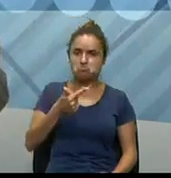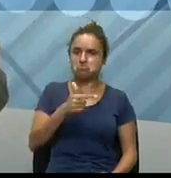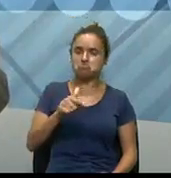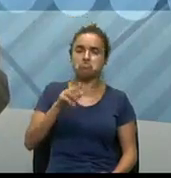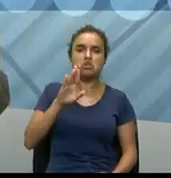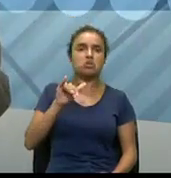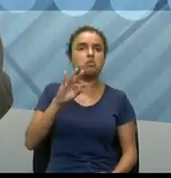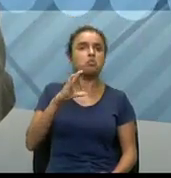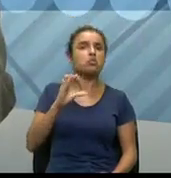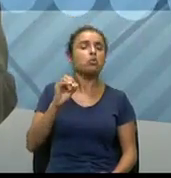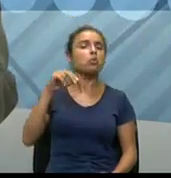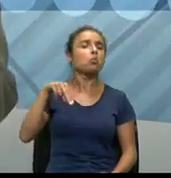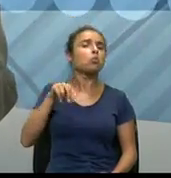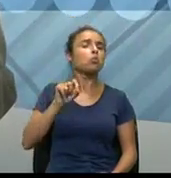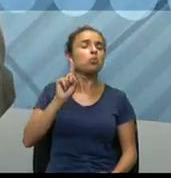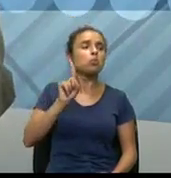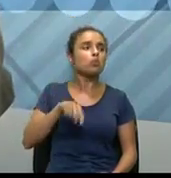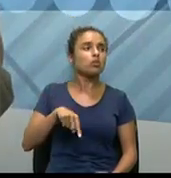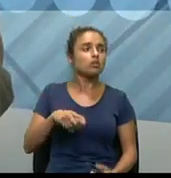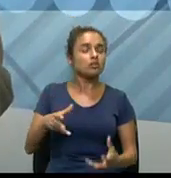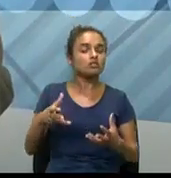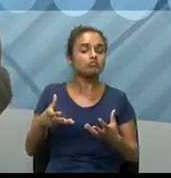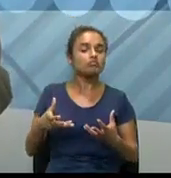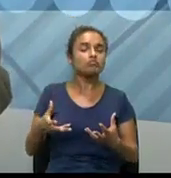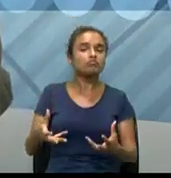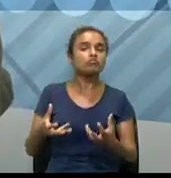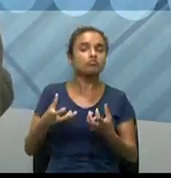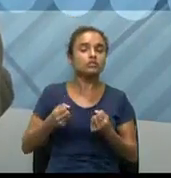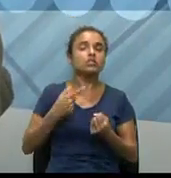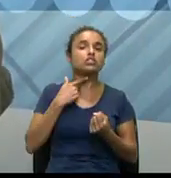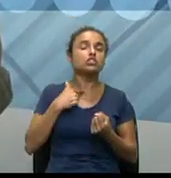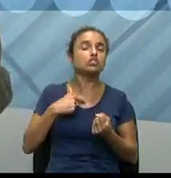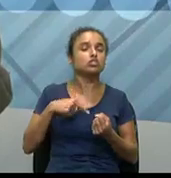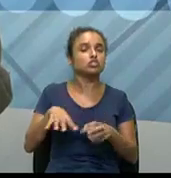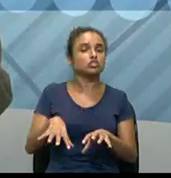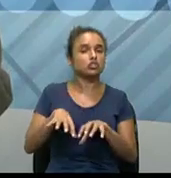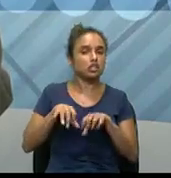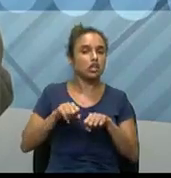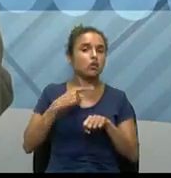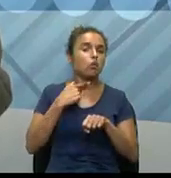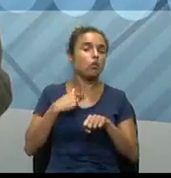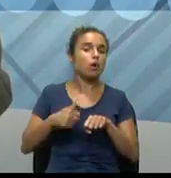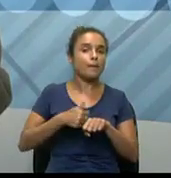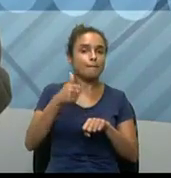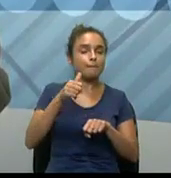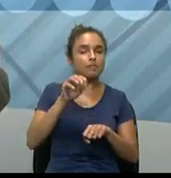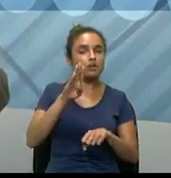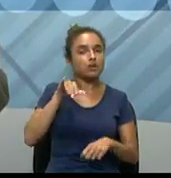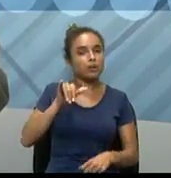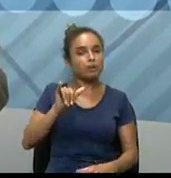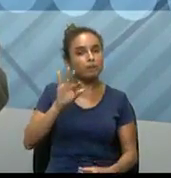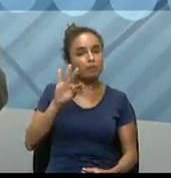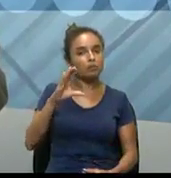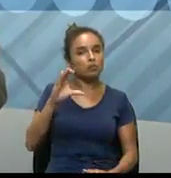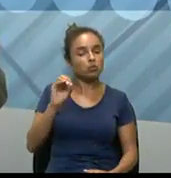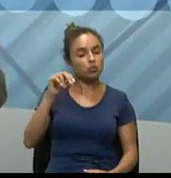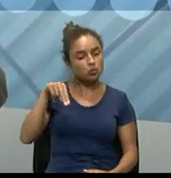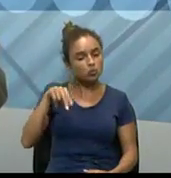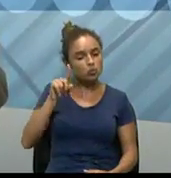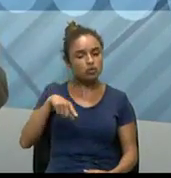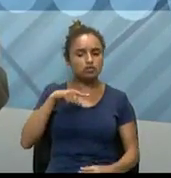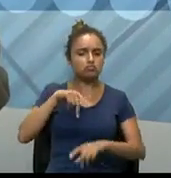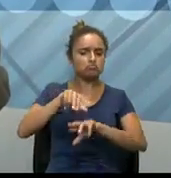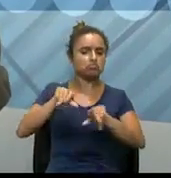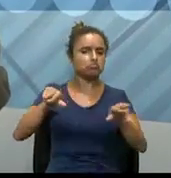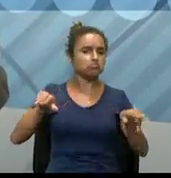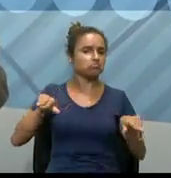em, né, então, adquirir os meus primeiros Bitcoins. Como que eu faço? Né, existem várias maneiras